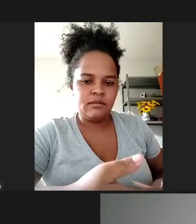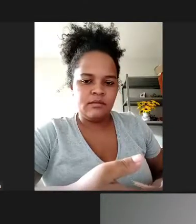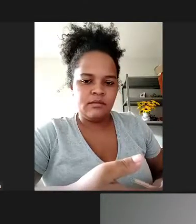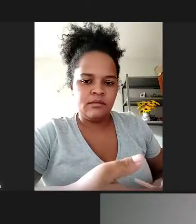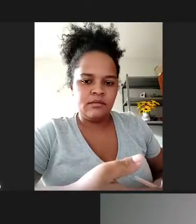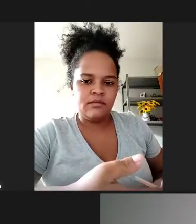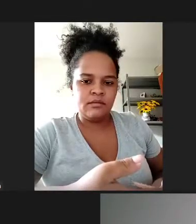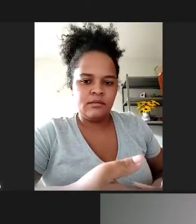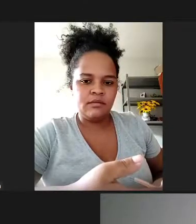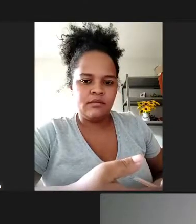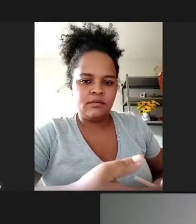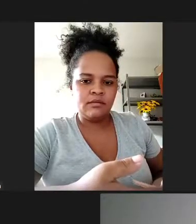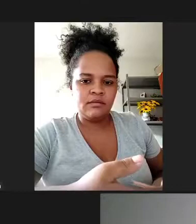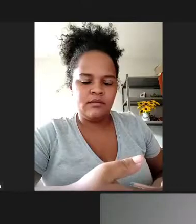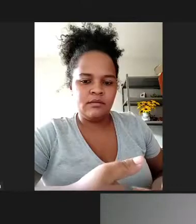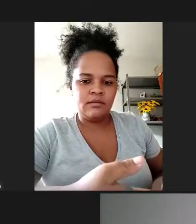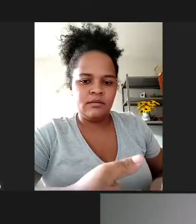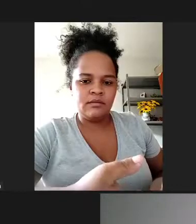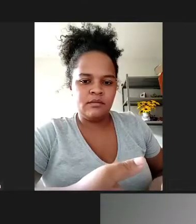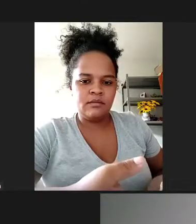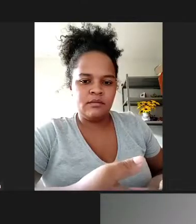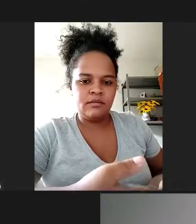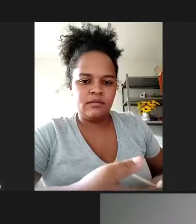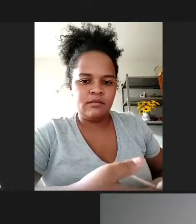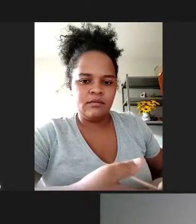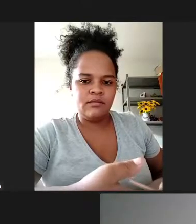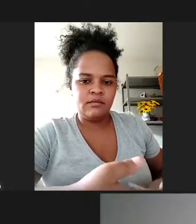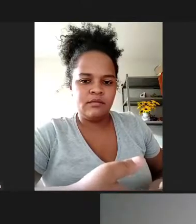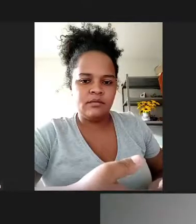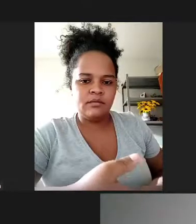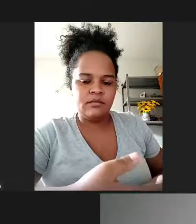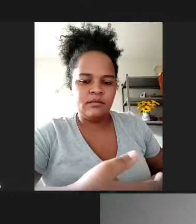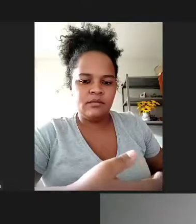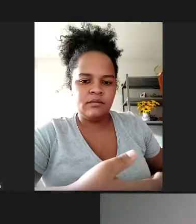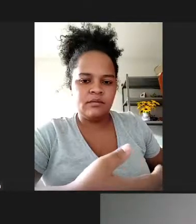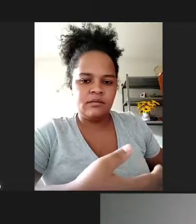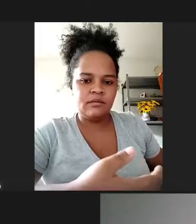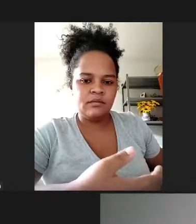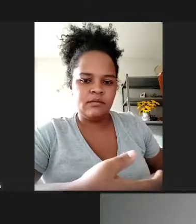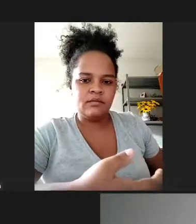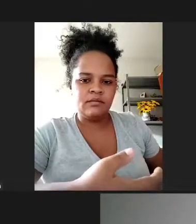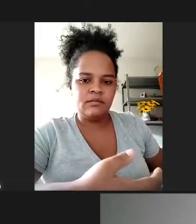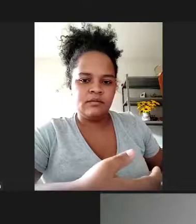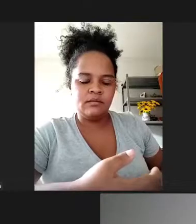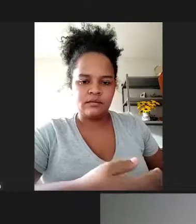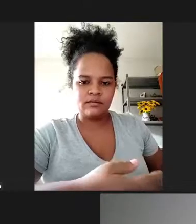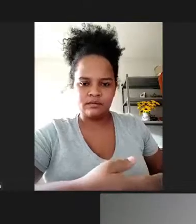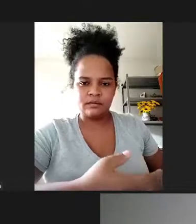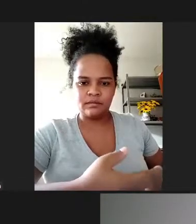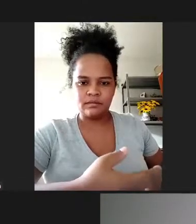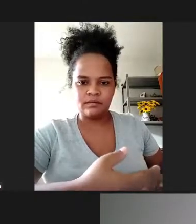os parquinhos seriam colocados aqui ó Práximo infantil para instalação Maria Buaro Alto do São Domingos Jardim Onice